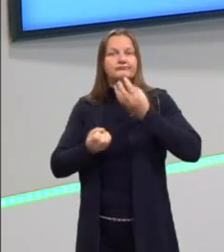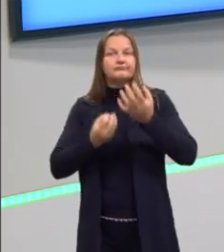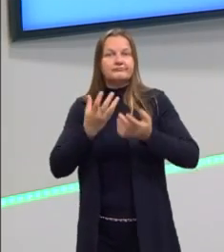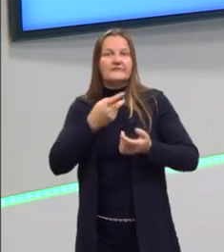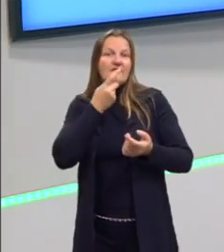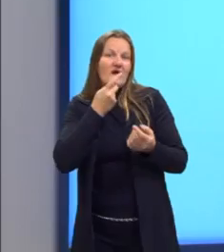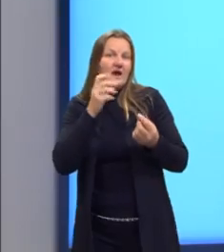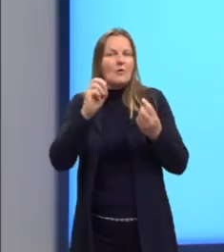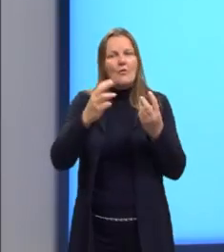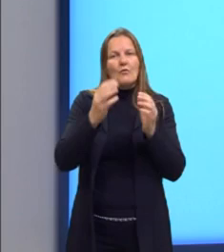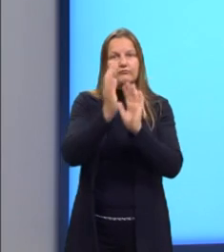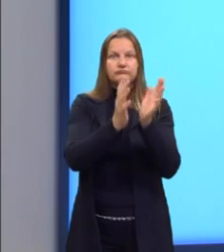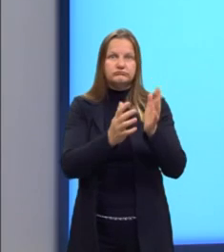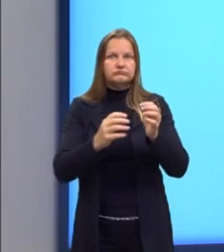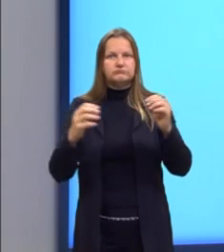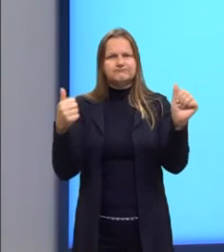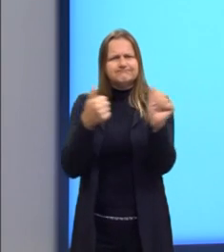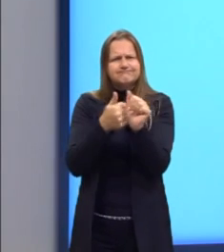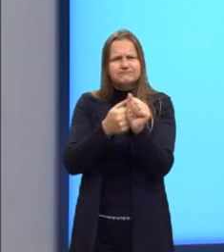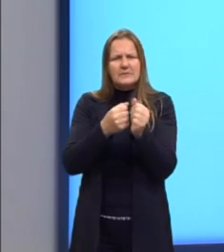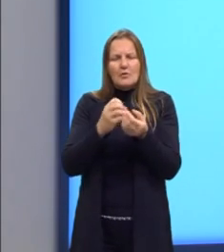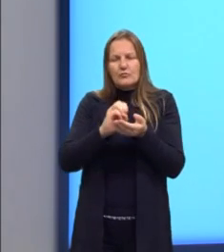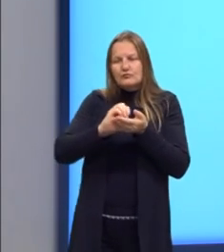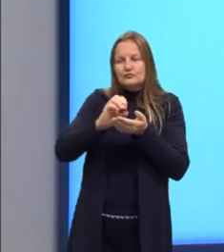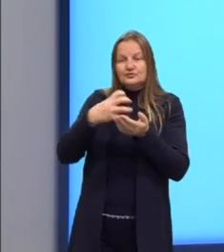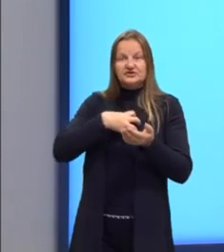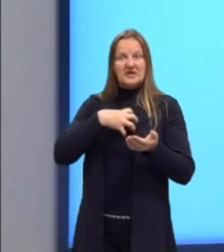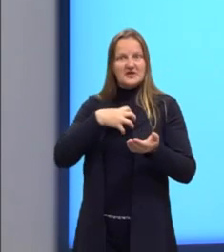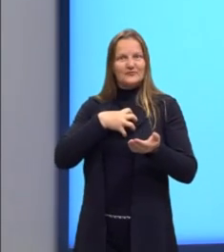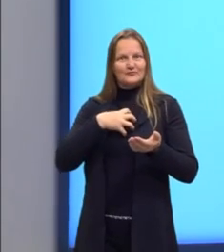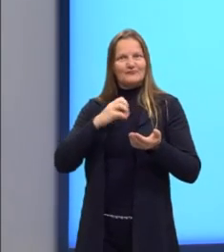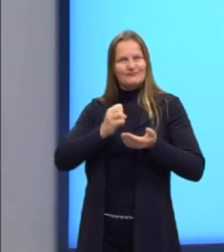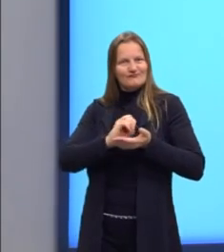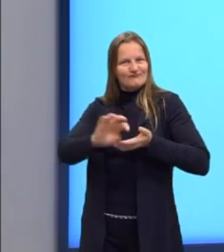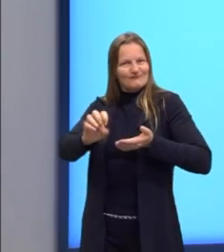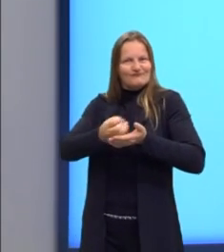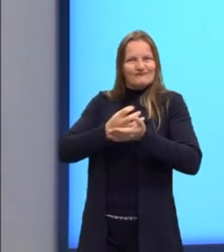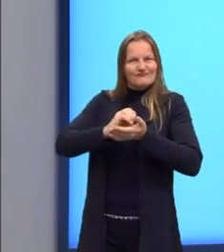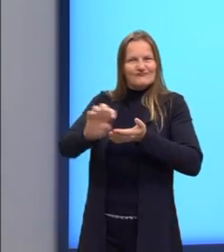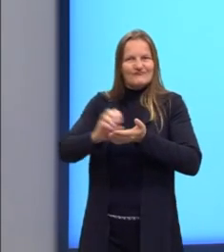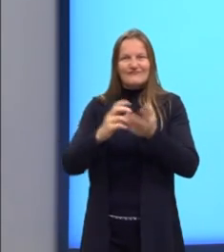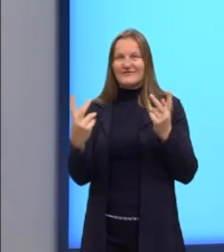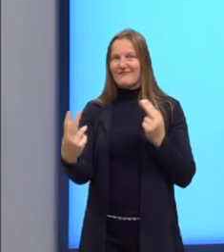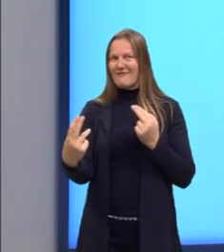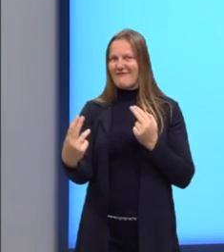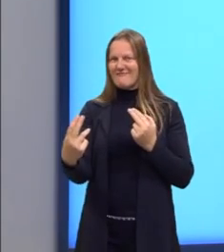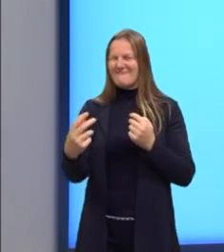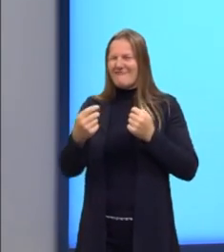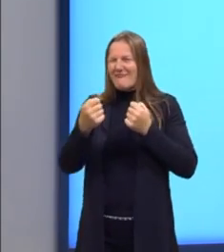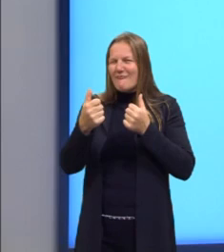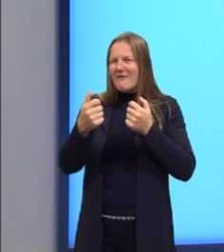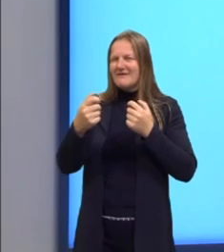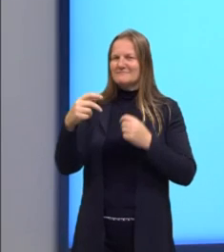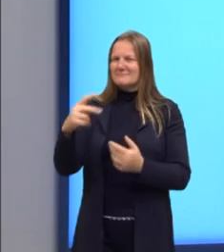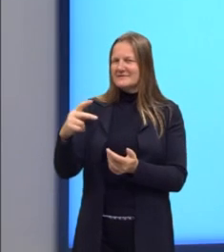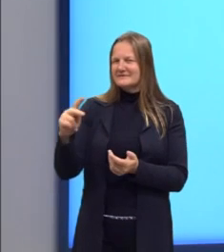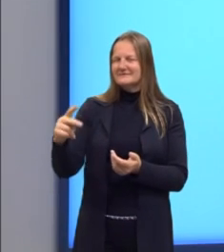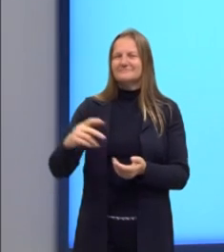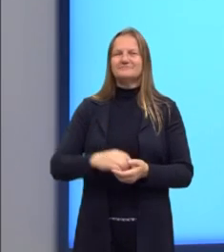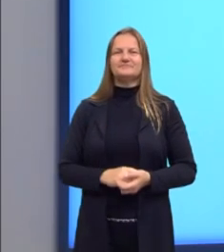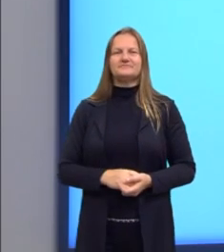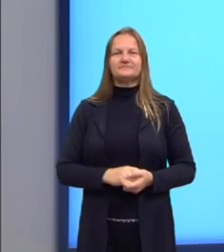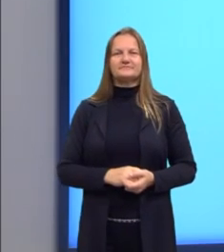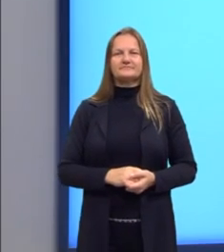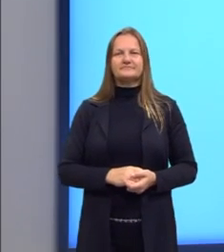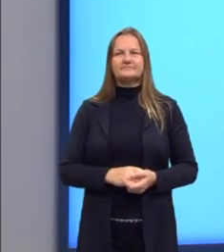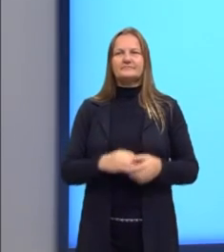Por quê? Vou repetir aquele conceito que eu já disse. Hoje, a gente não precisa limitar os nossos